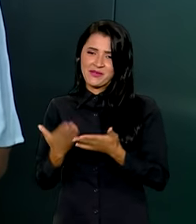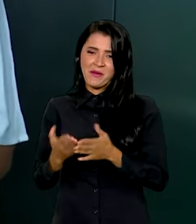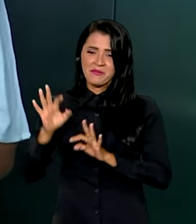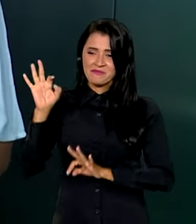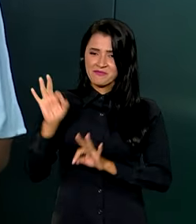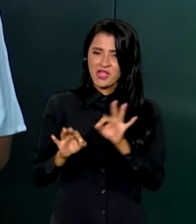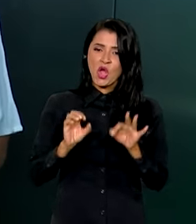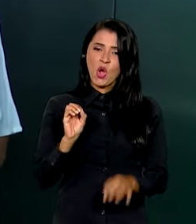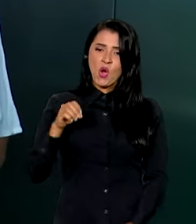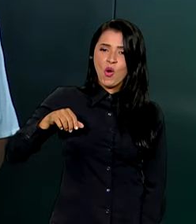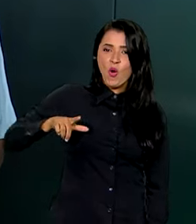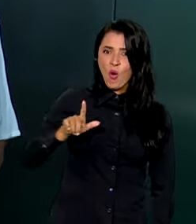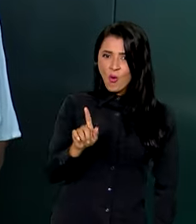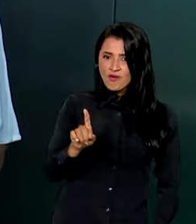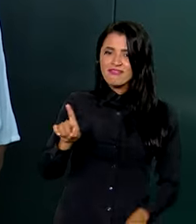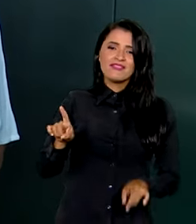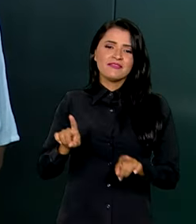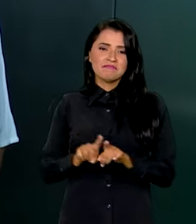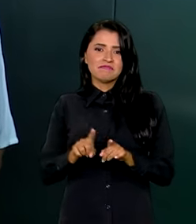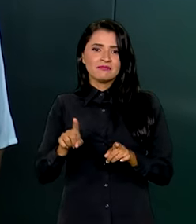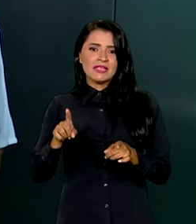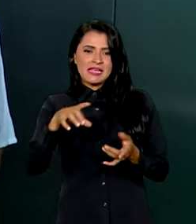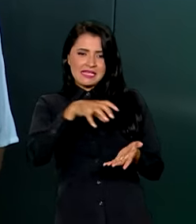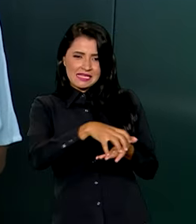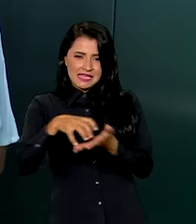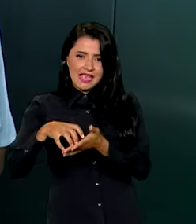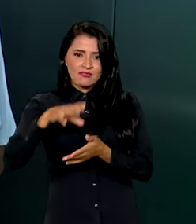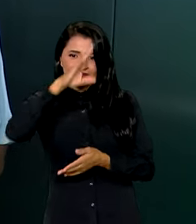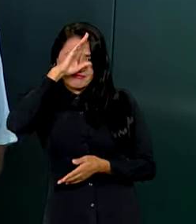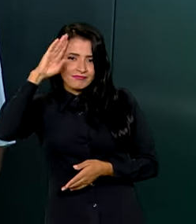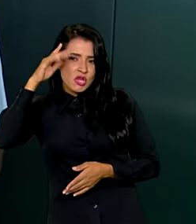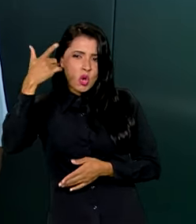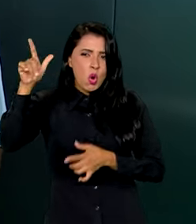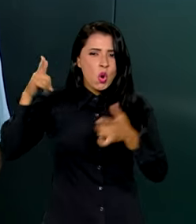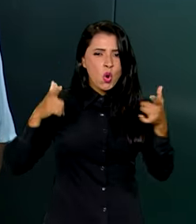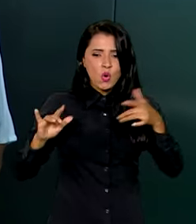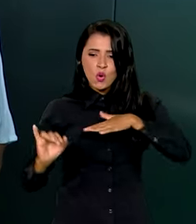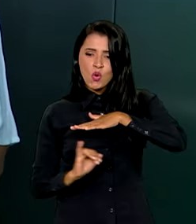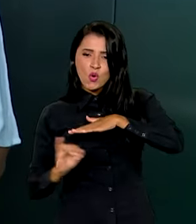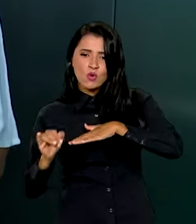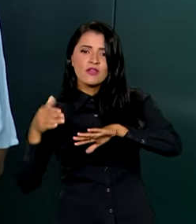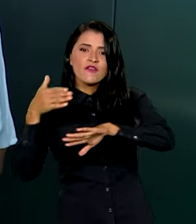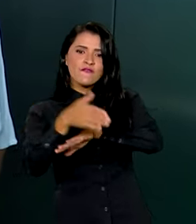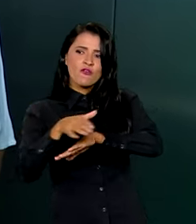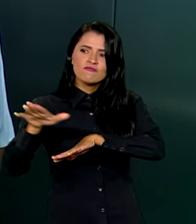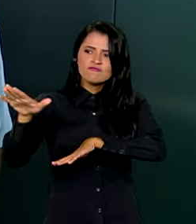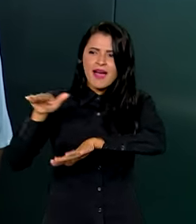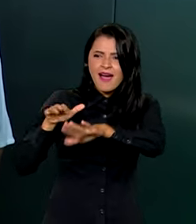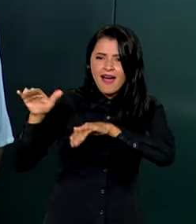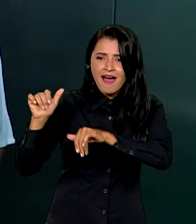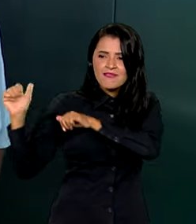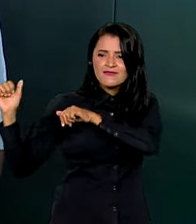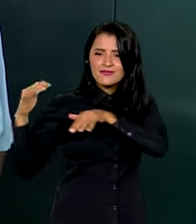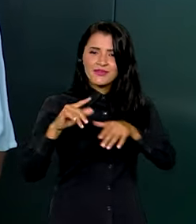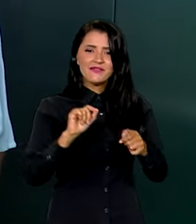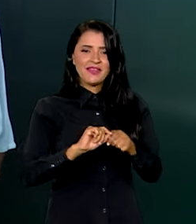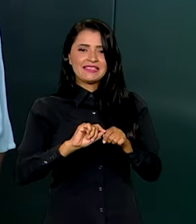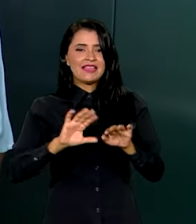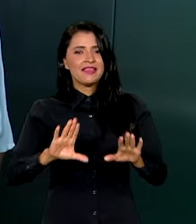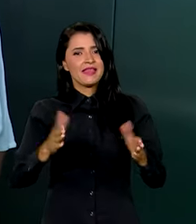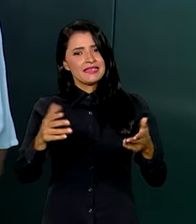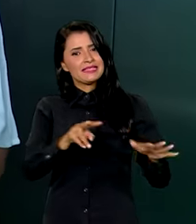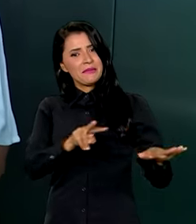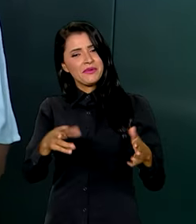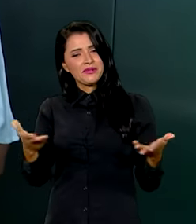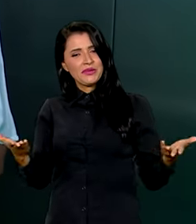organizações não governamentais, centros acadêmicos e outras entidades foram mobilizados para realizar, em esta